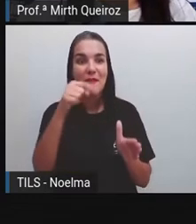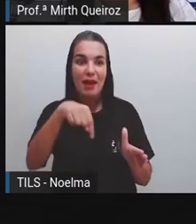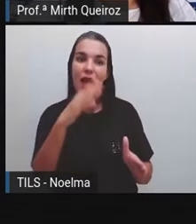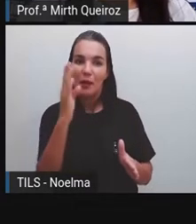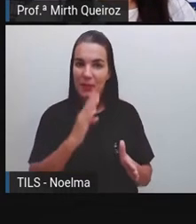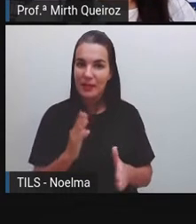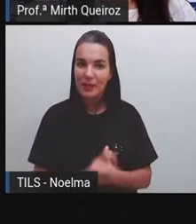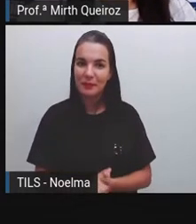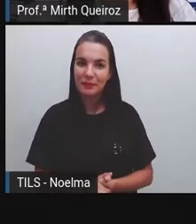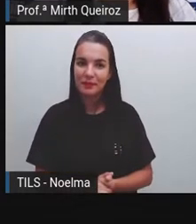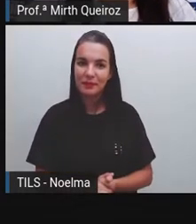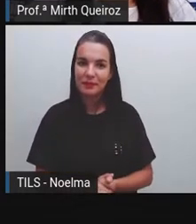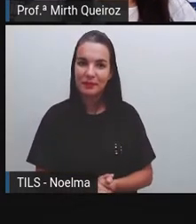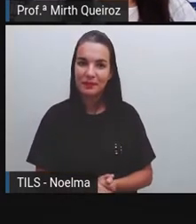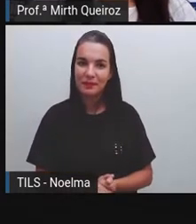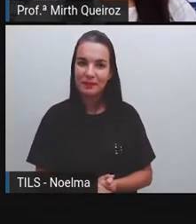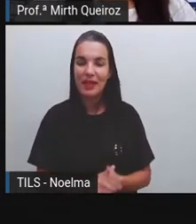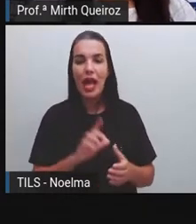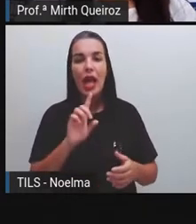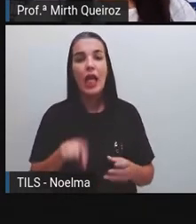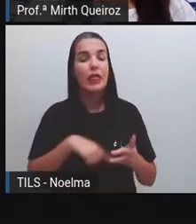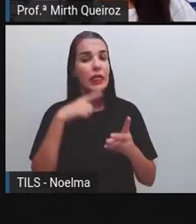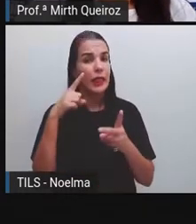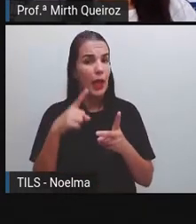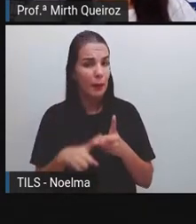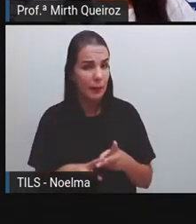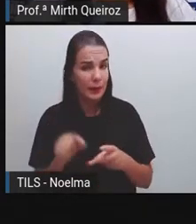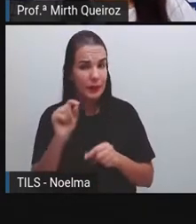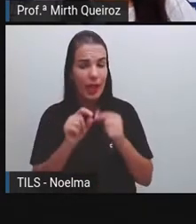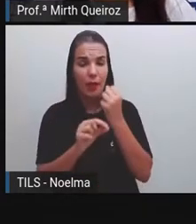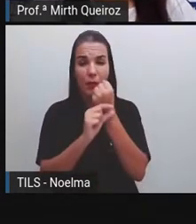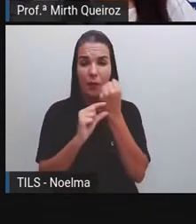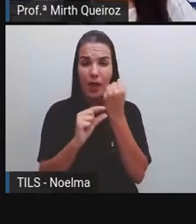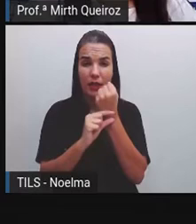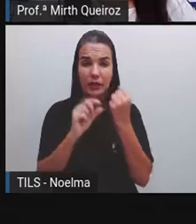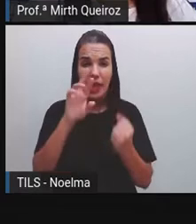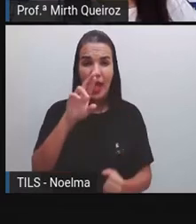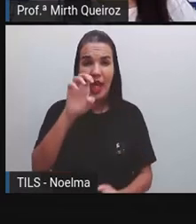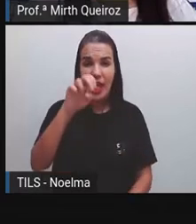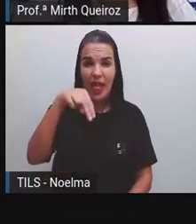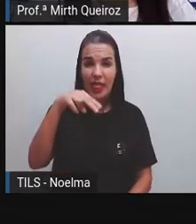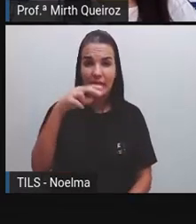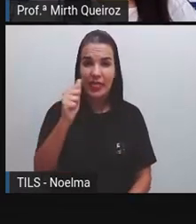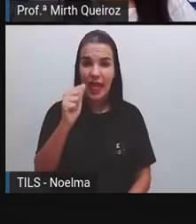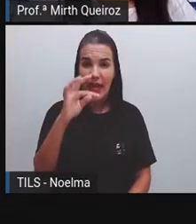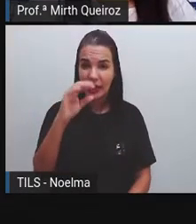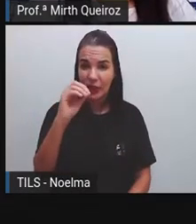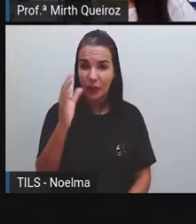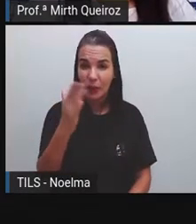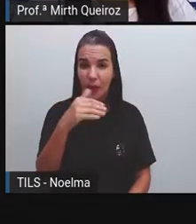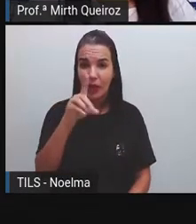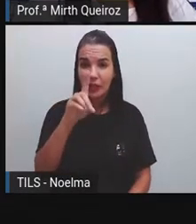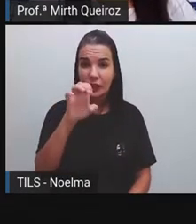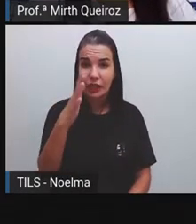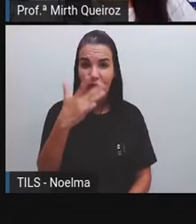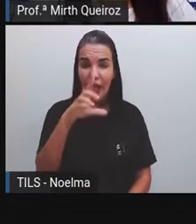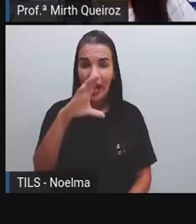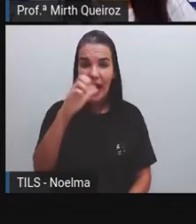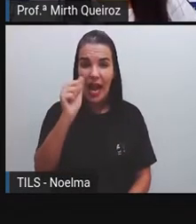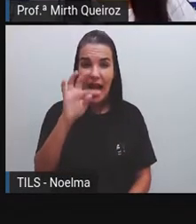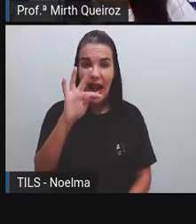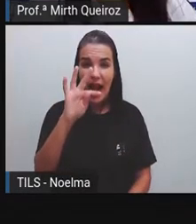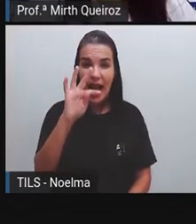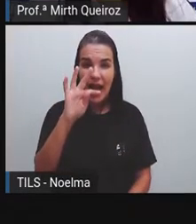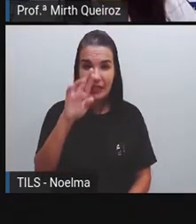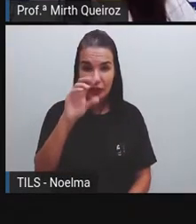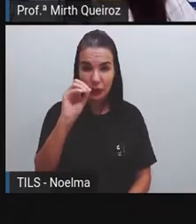do lado. Idealizada pelo artista Renato de Castro, foi influenciada pela história em